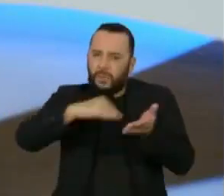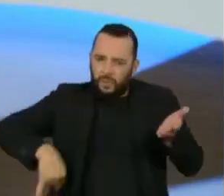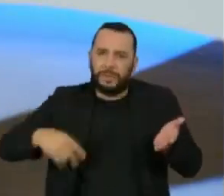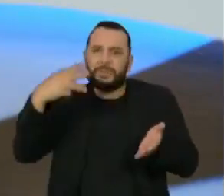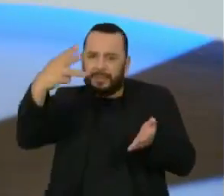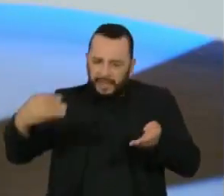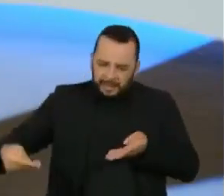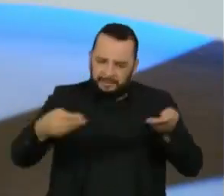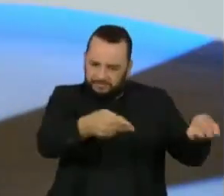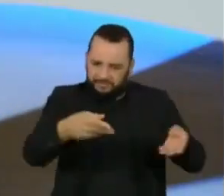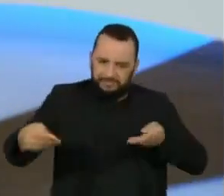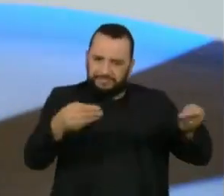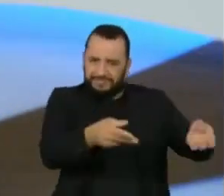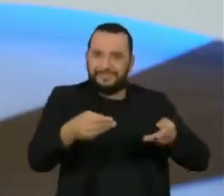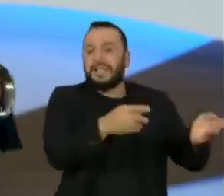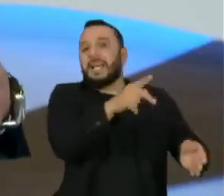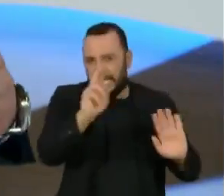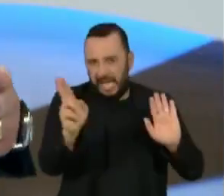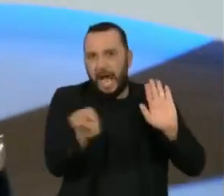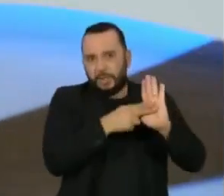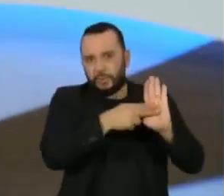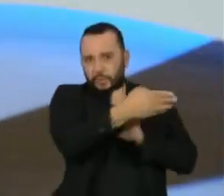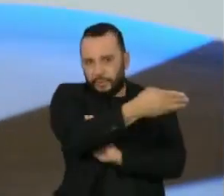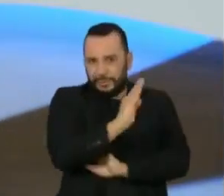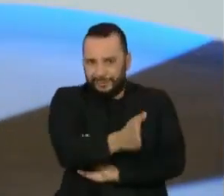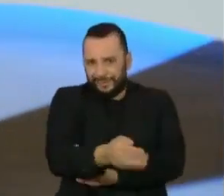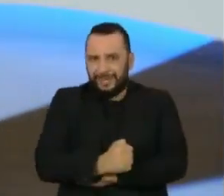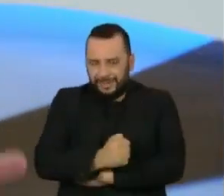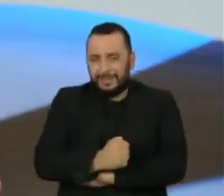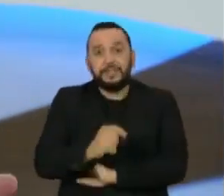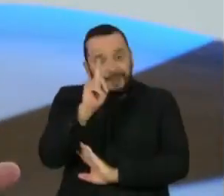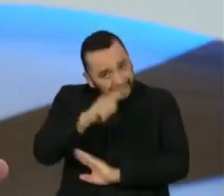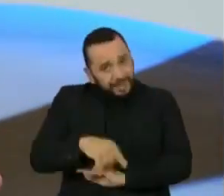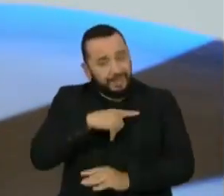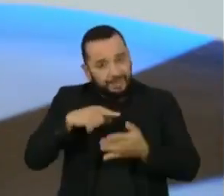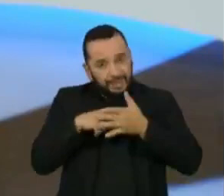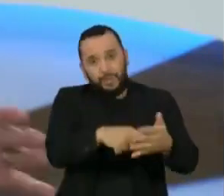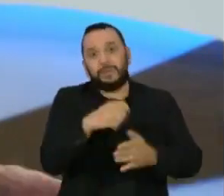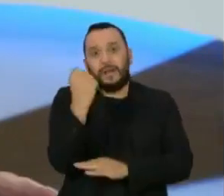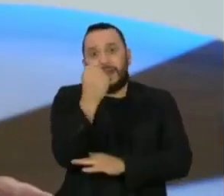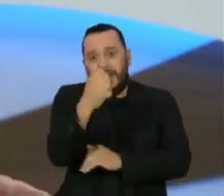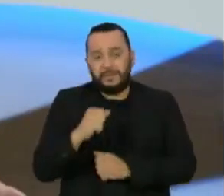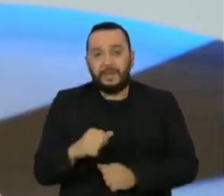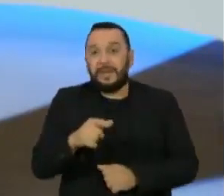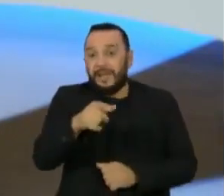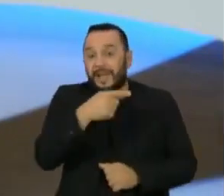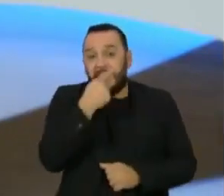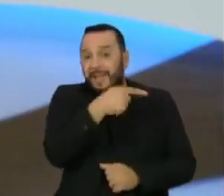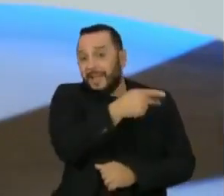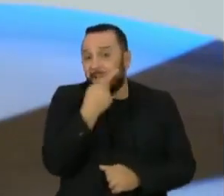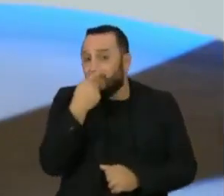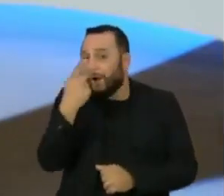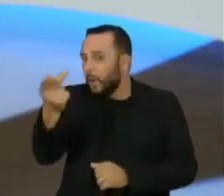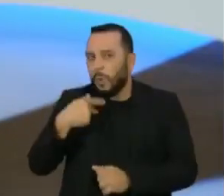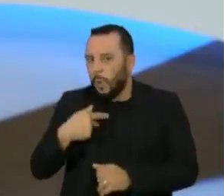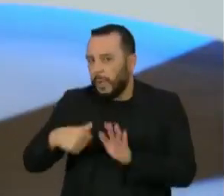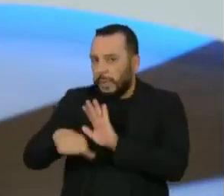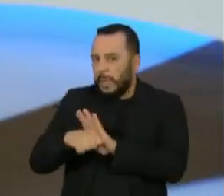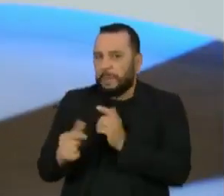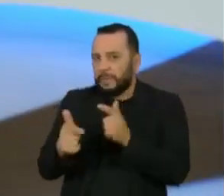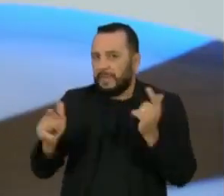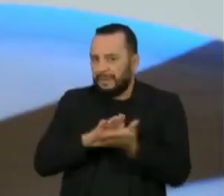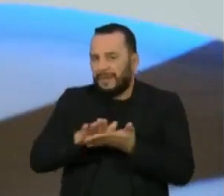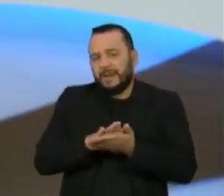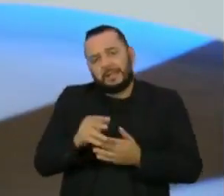presidente, uma denúncia grave, que por mais que eles afirmam que não existe nenhuma irregularidade, eu discordo veemente e acho que a